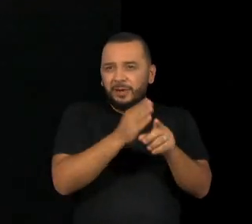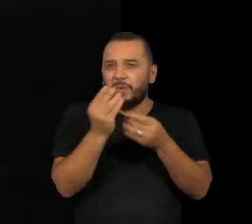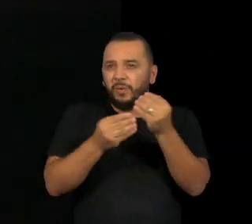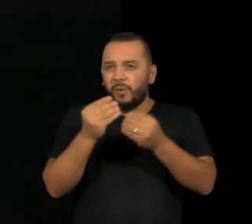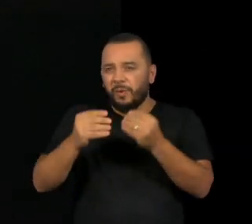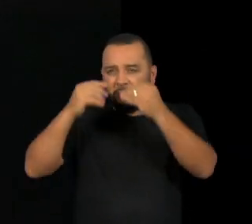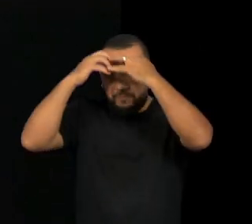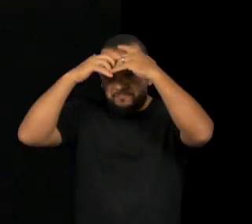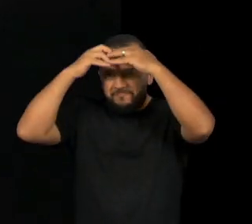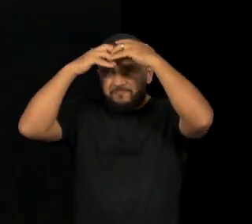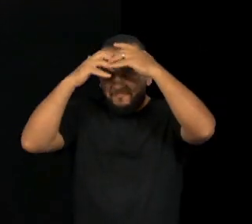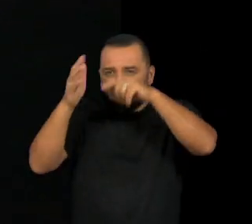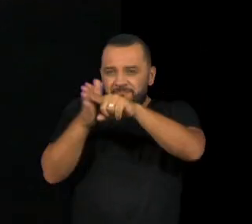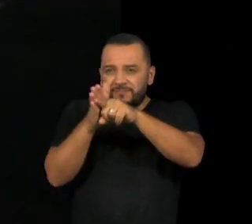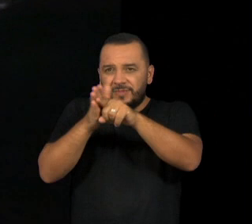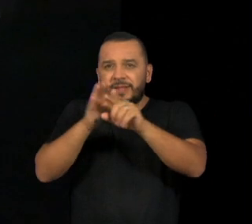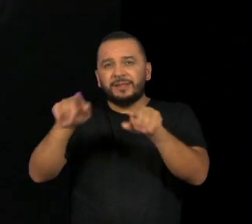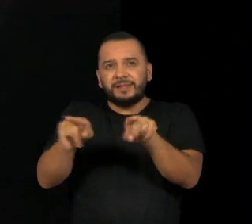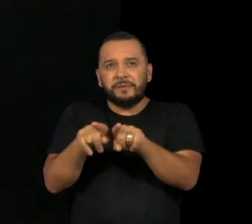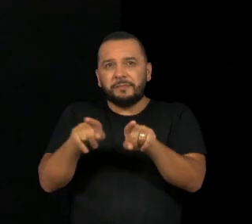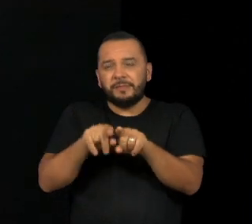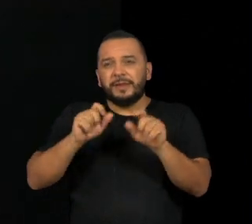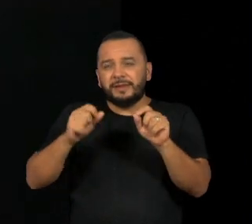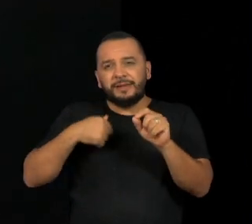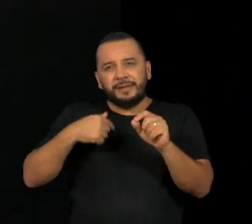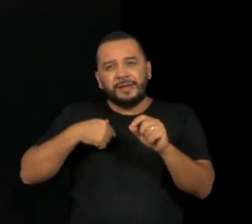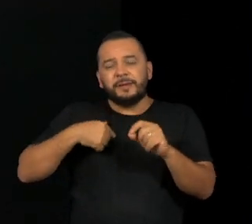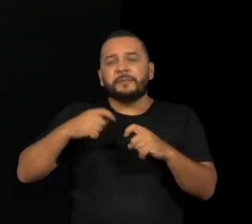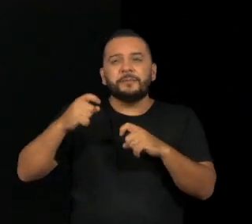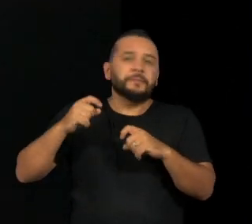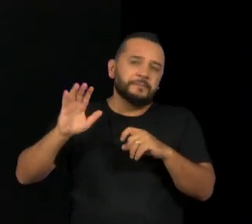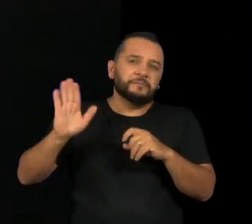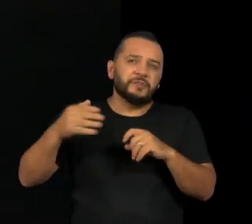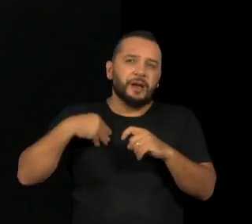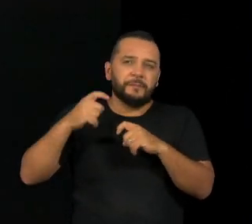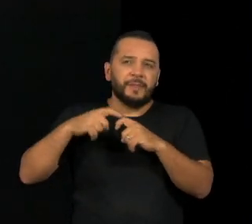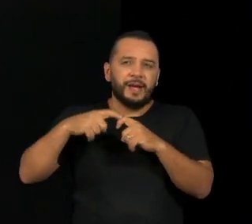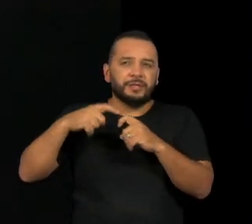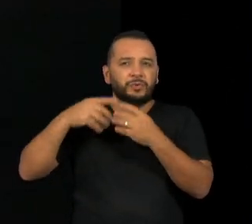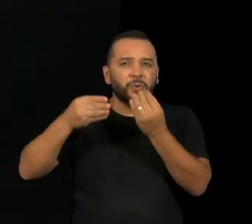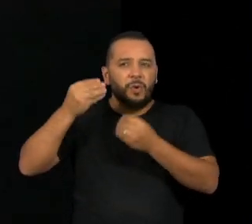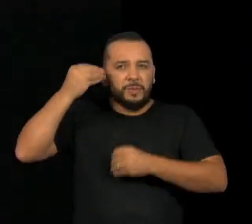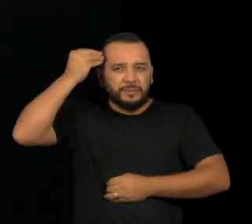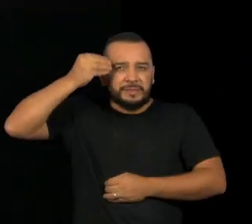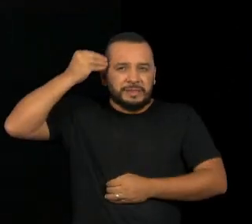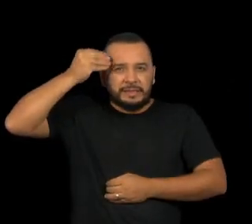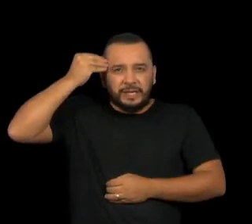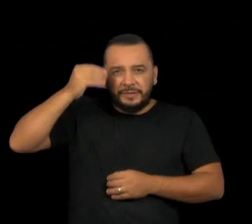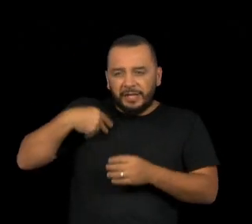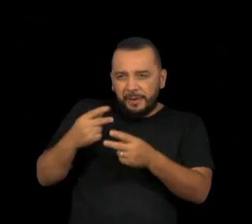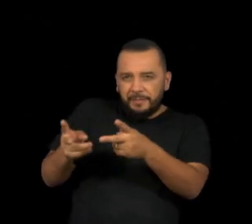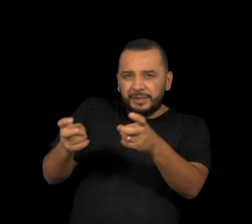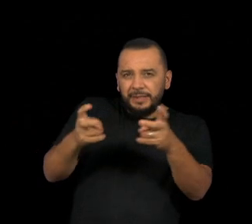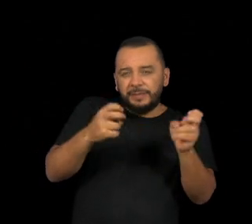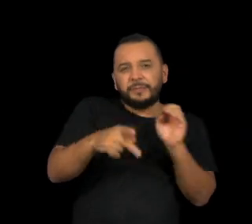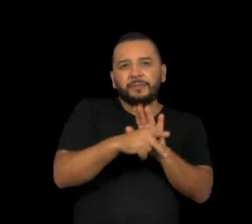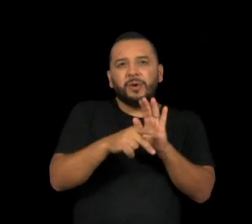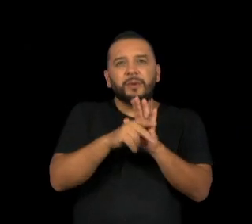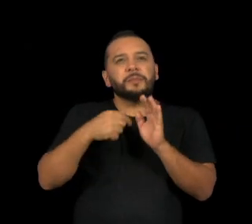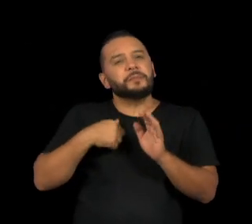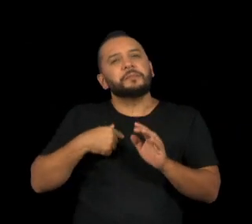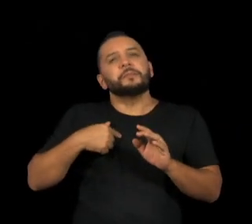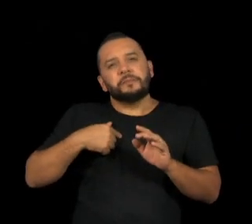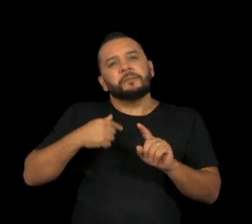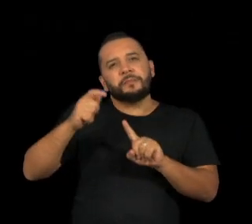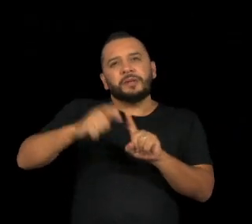ele inspirou também a psicanálise no exercício de desvendar a mente de suas personagens. romances como Crime e